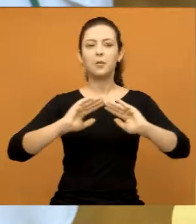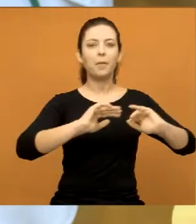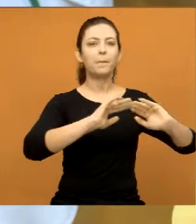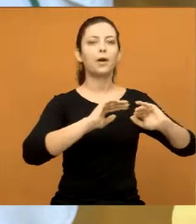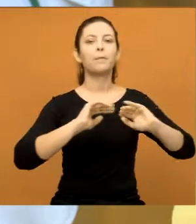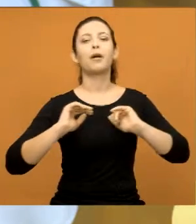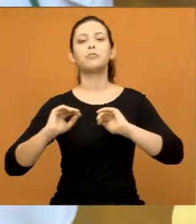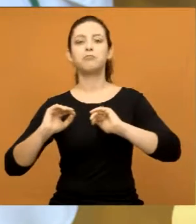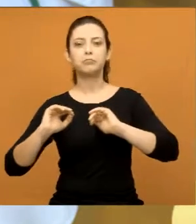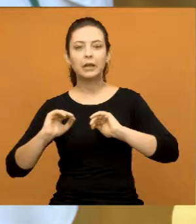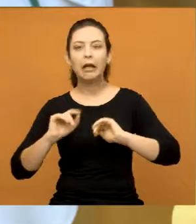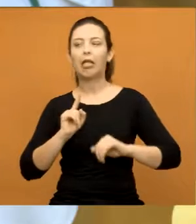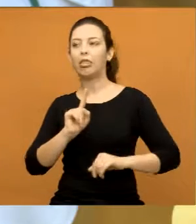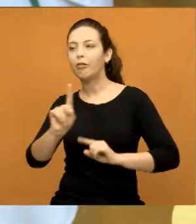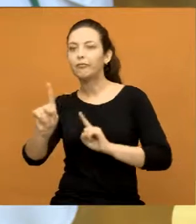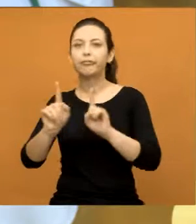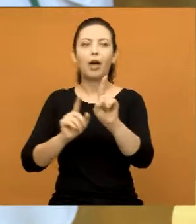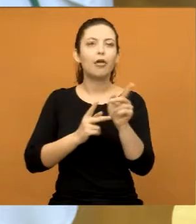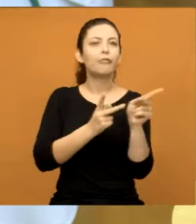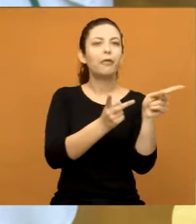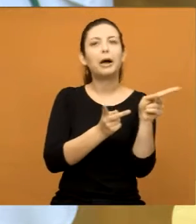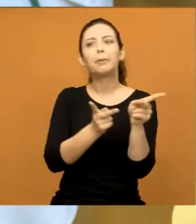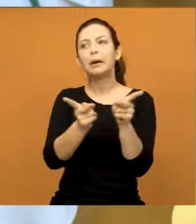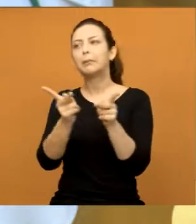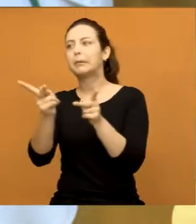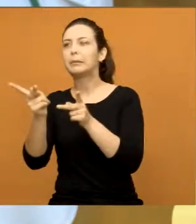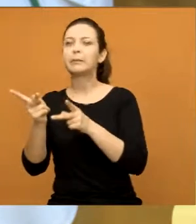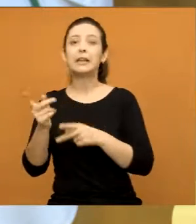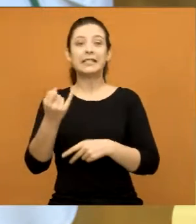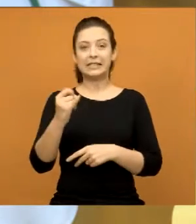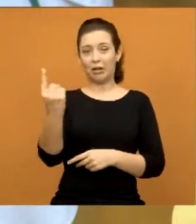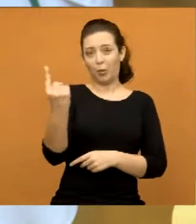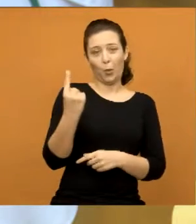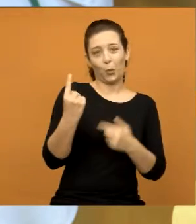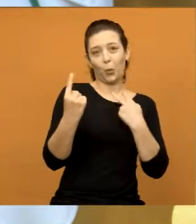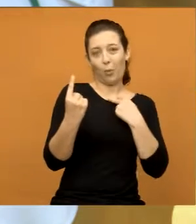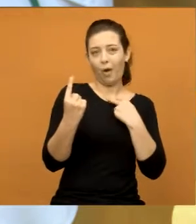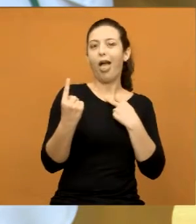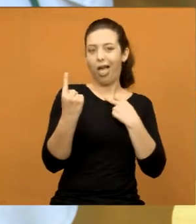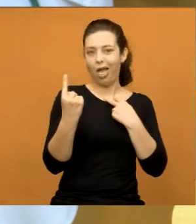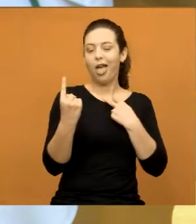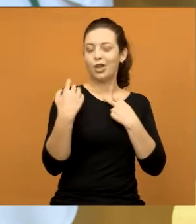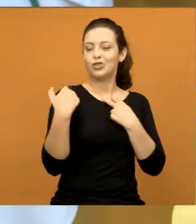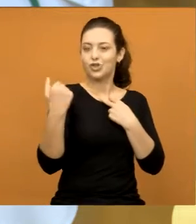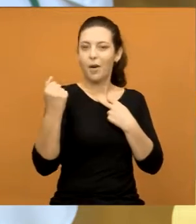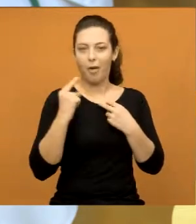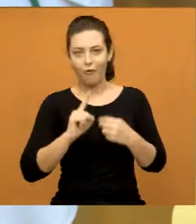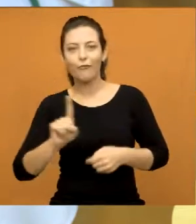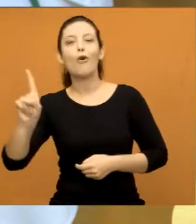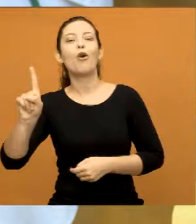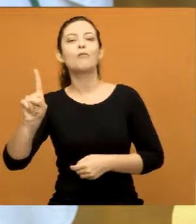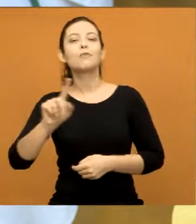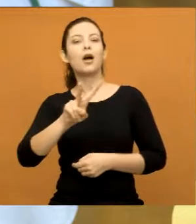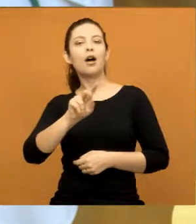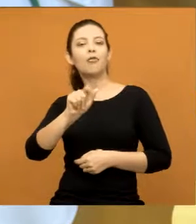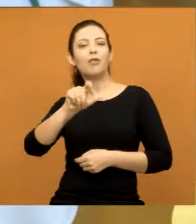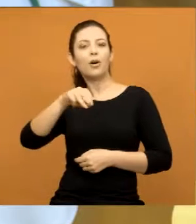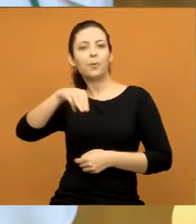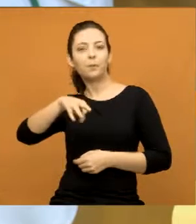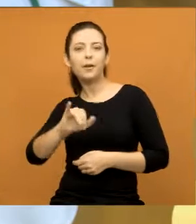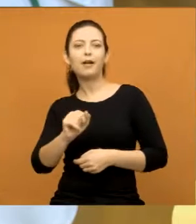população e a gente tem que estar lá. Como o Paulinho fala, Paulinho? Se você não puder vir aqui, me chame que eu vou até o local. O Valmir, que é um rapaz que